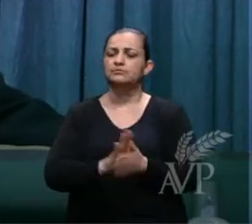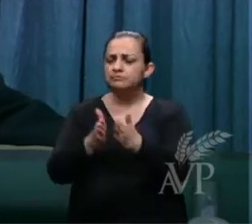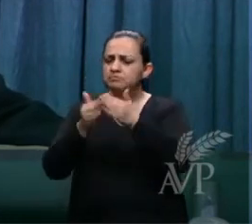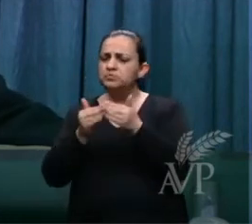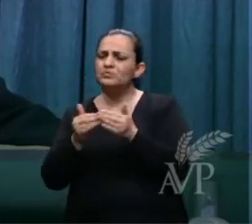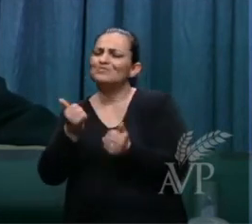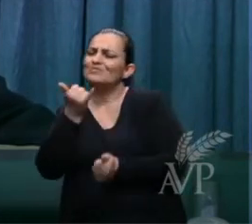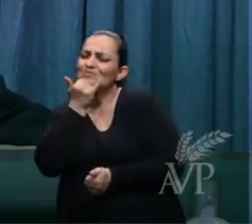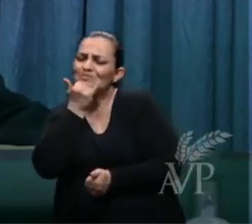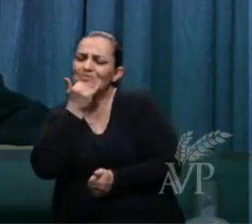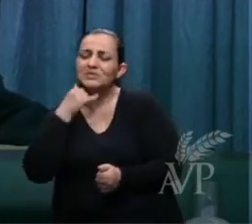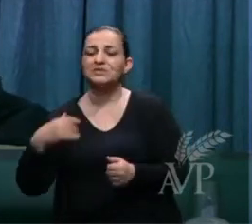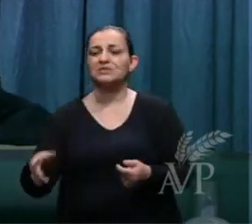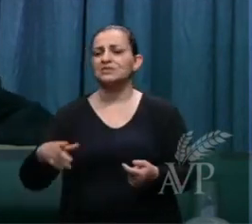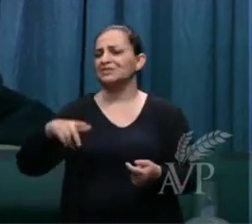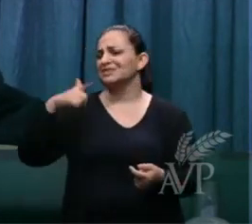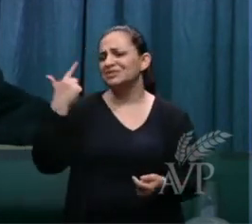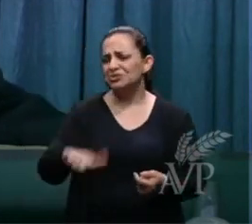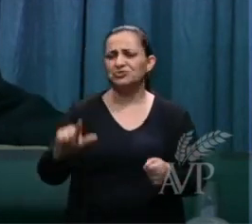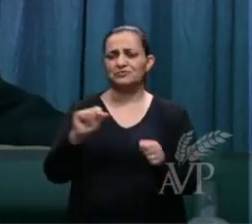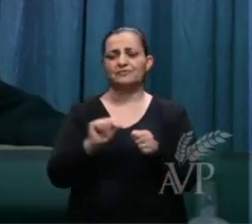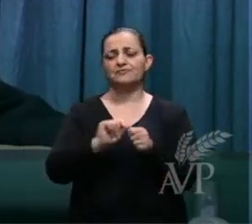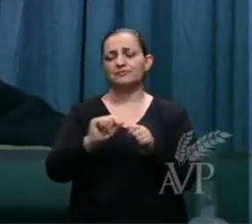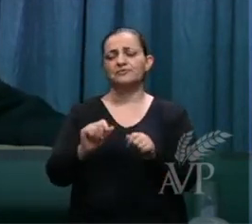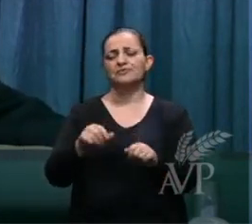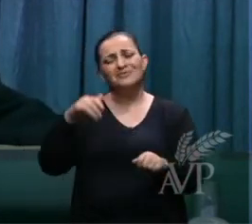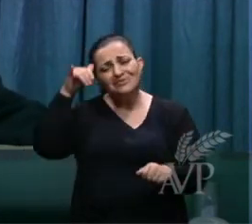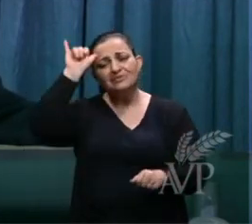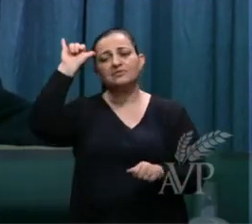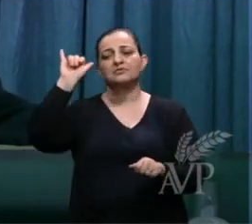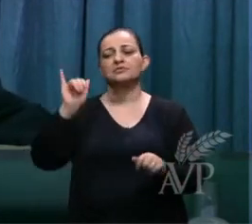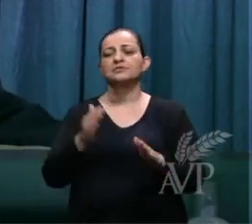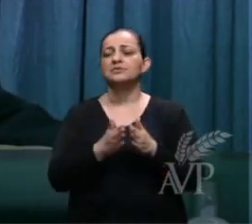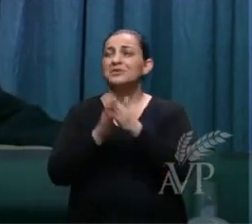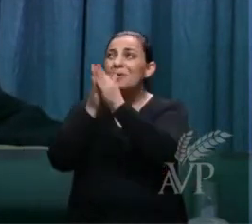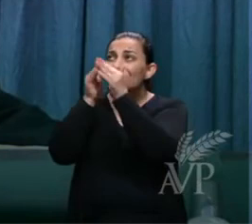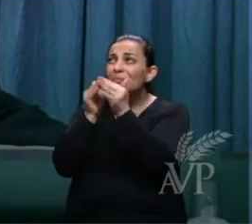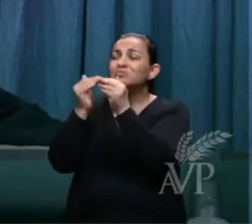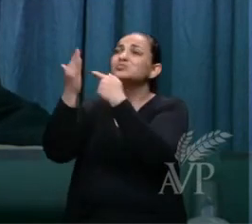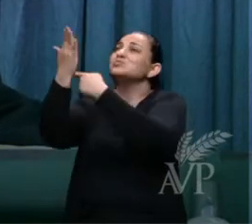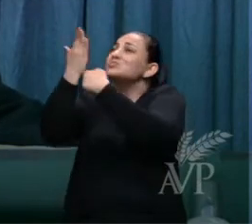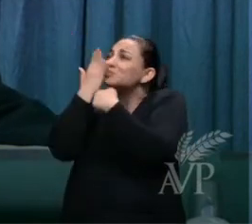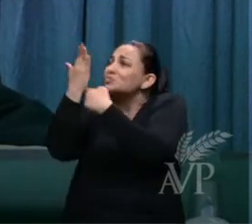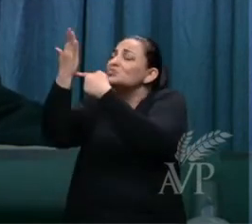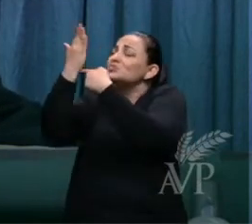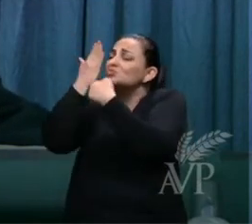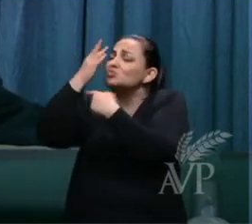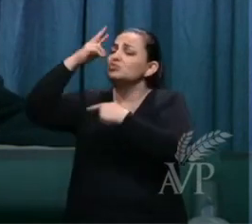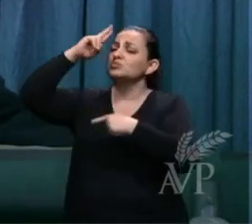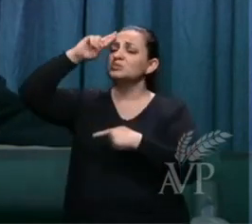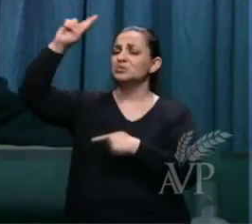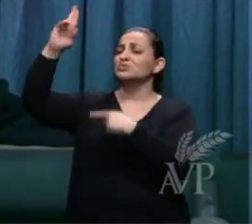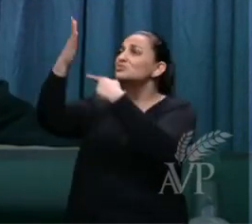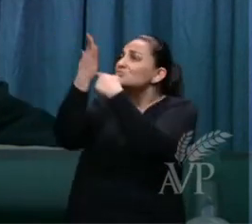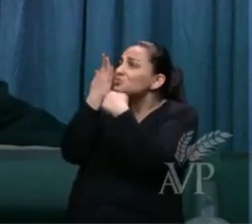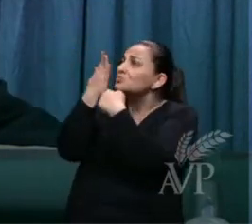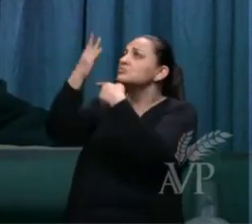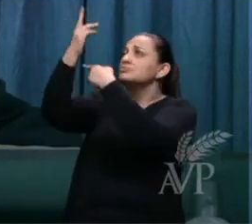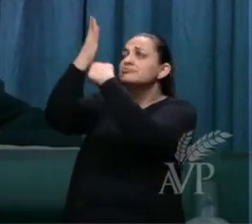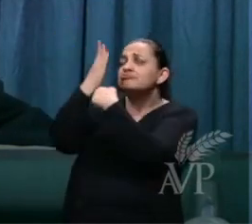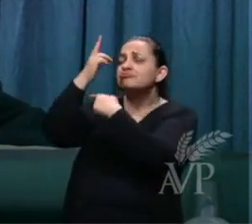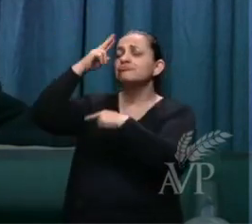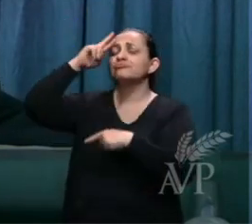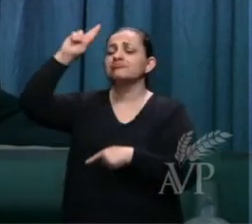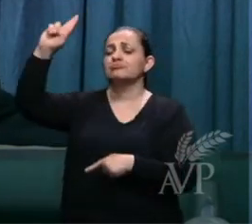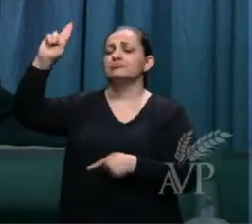perdão e procure não repetir aquilo e peça a Deus me ajude senhor me ajude